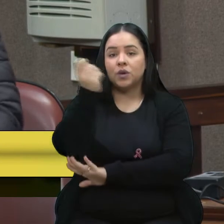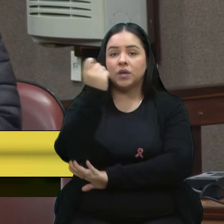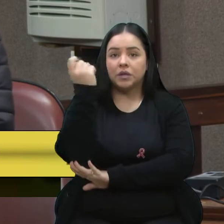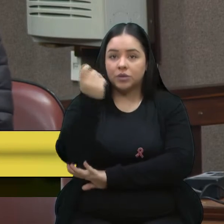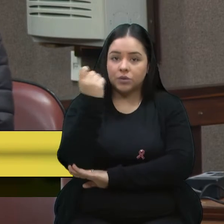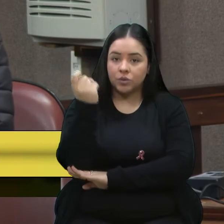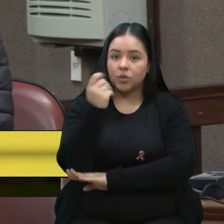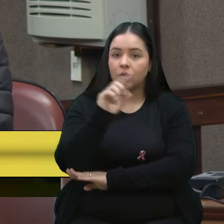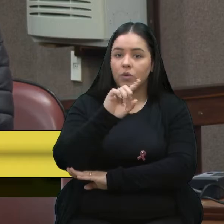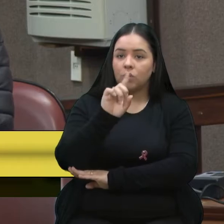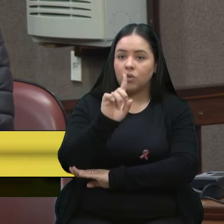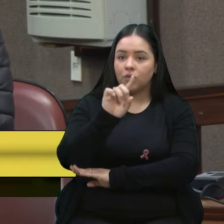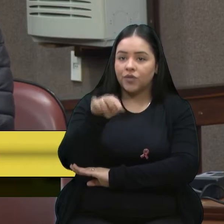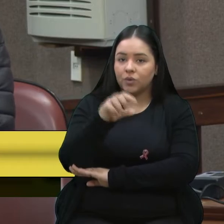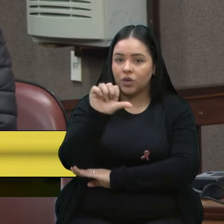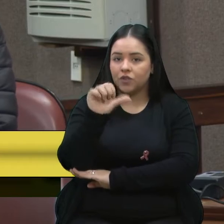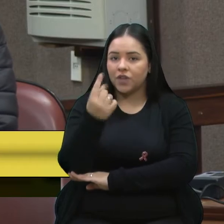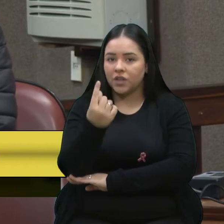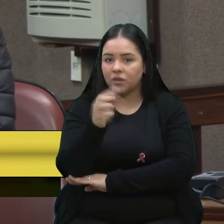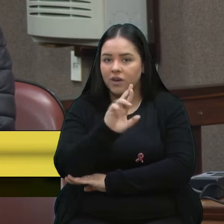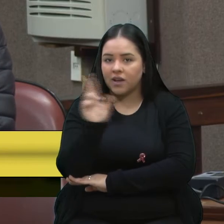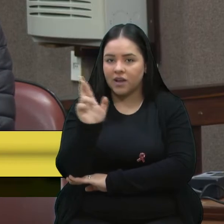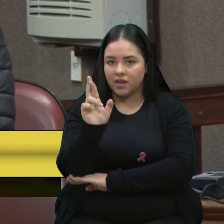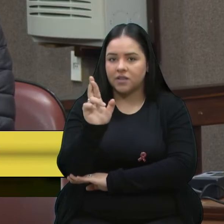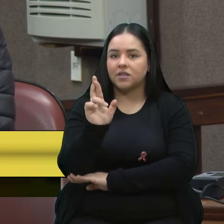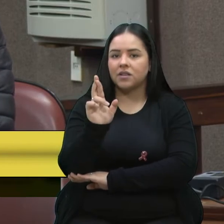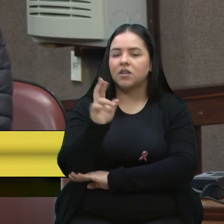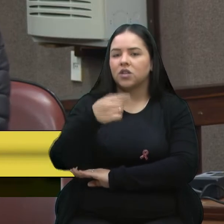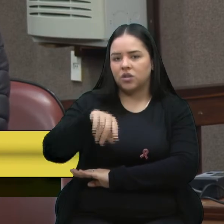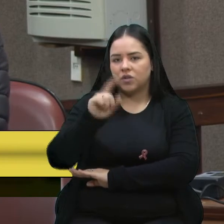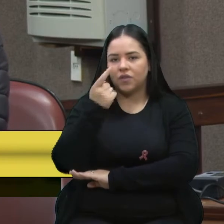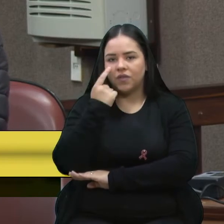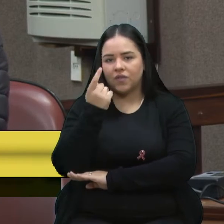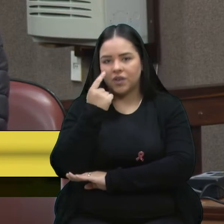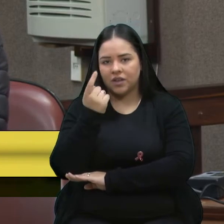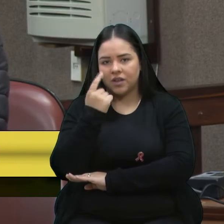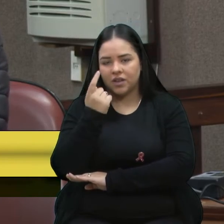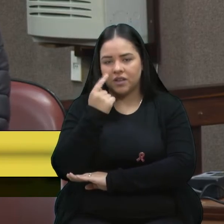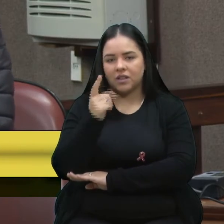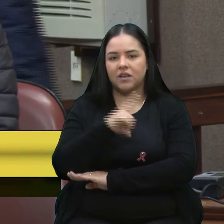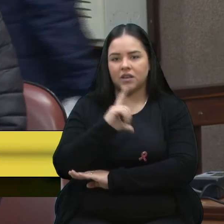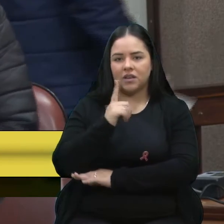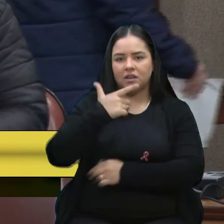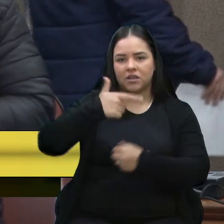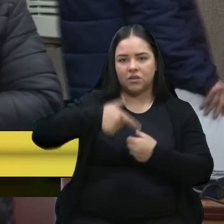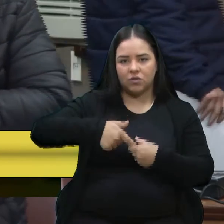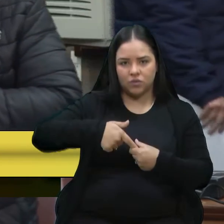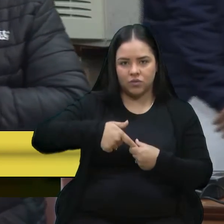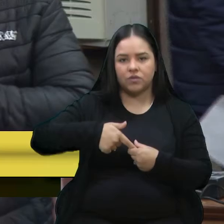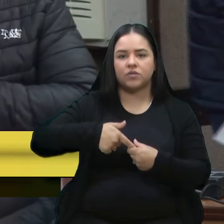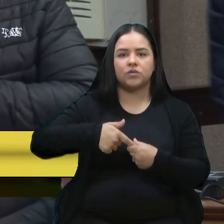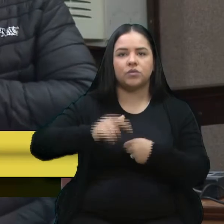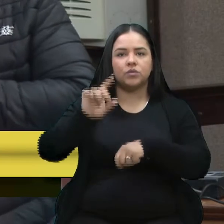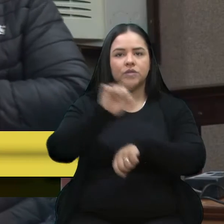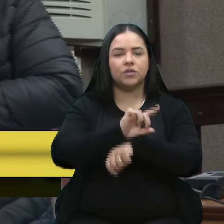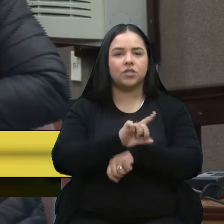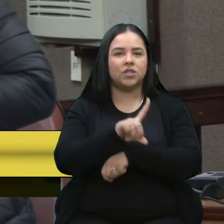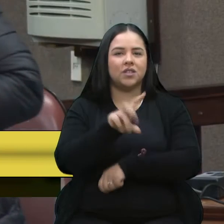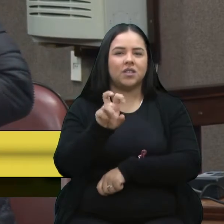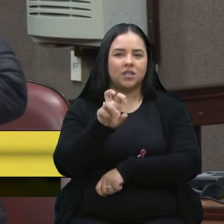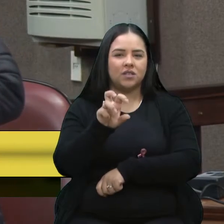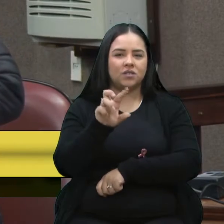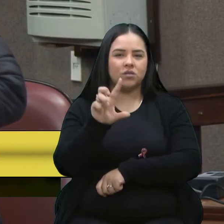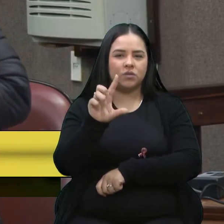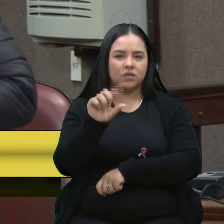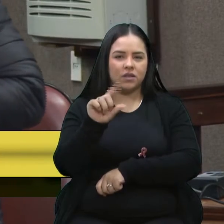em R$,91 no momento da consulta. Foram consultados a FE combustível na data de 15 de 10.